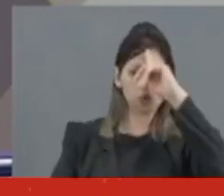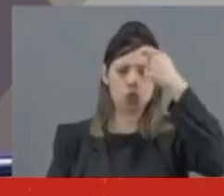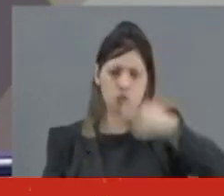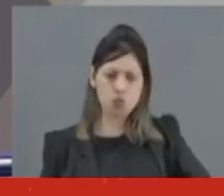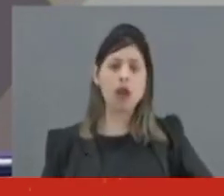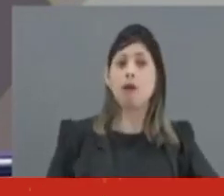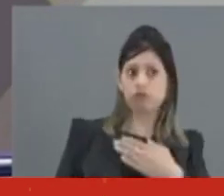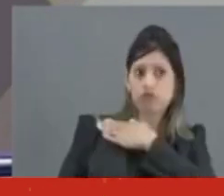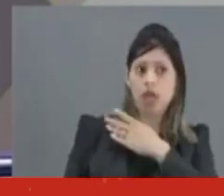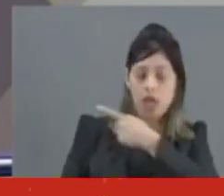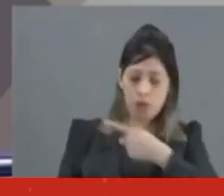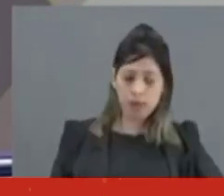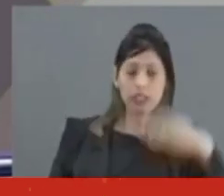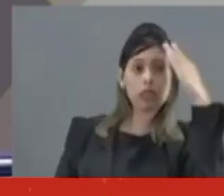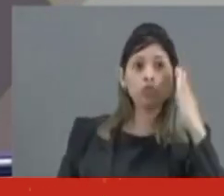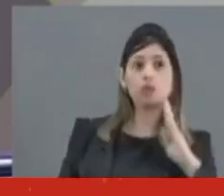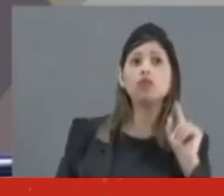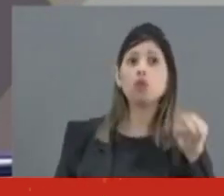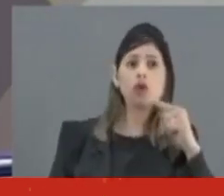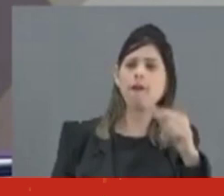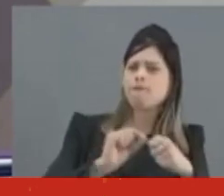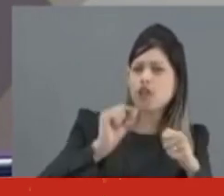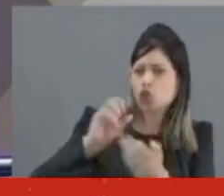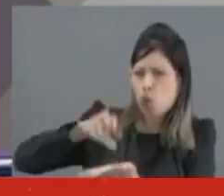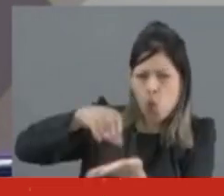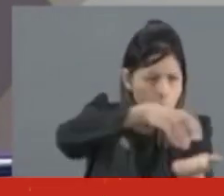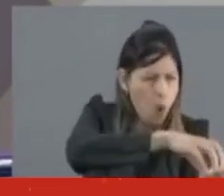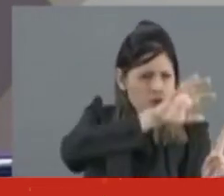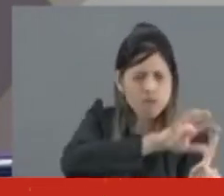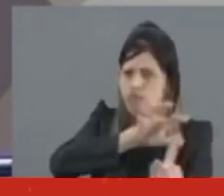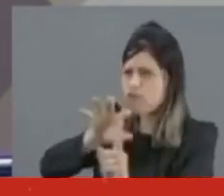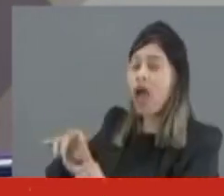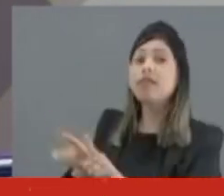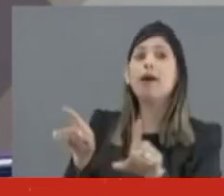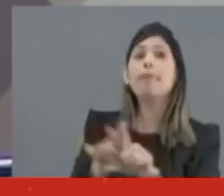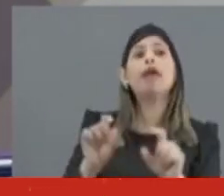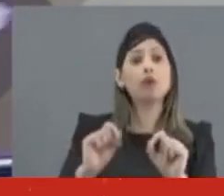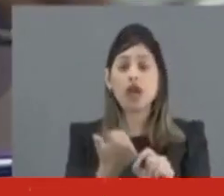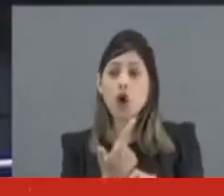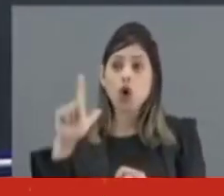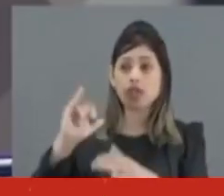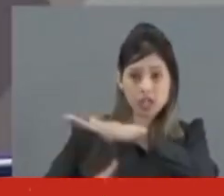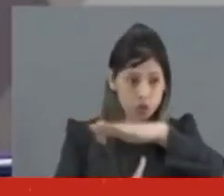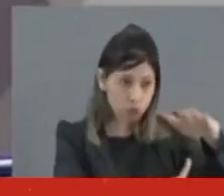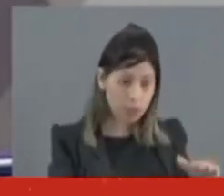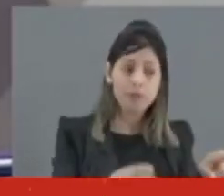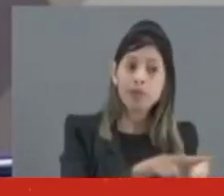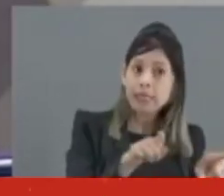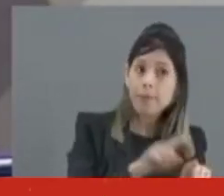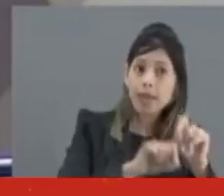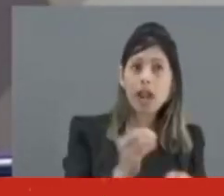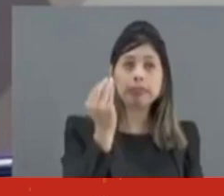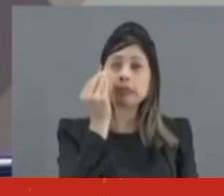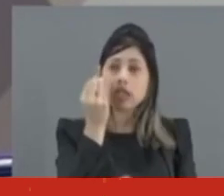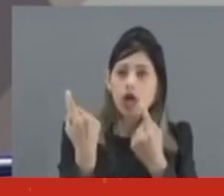presidente da República instrumentalizou não somente órgãos, instituições e agentes públicos, mas também explorou a vulnerabilidade e